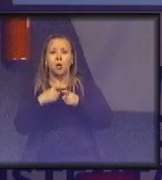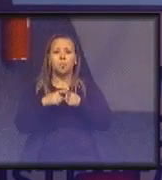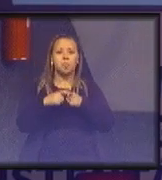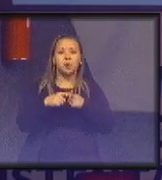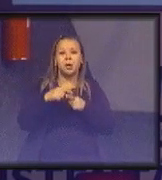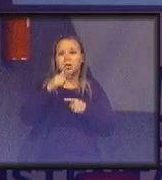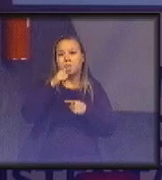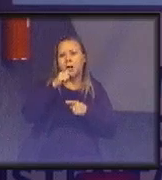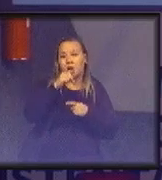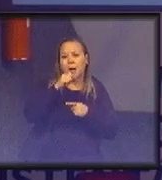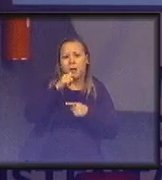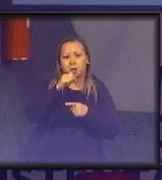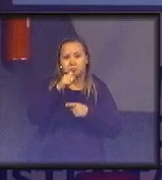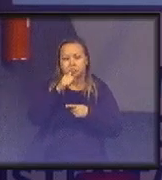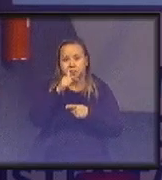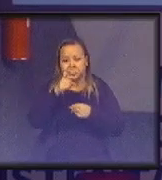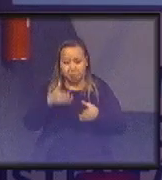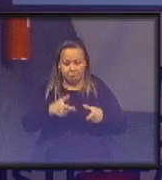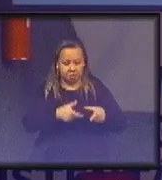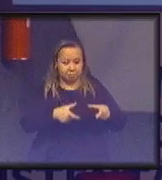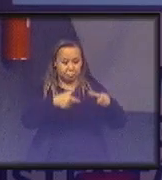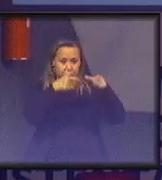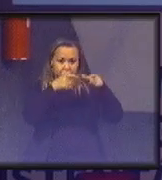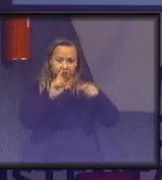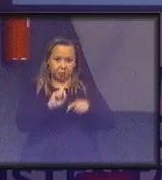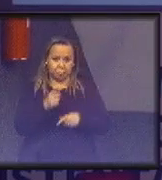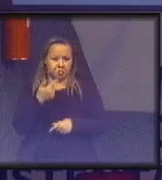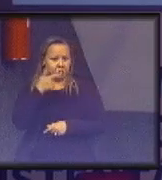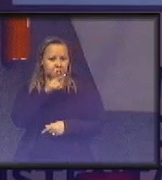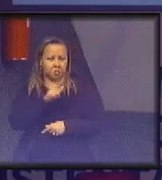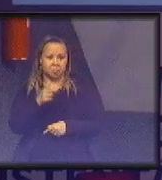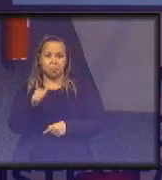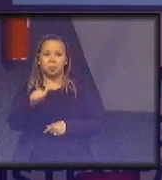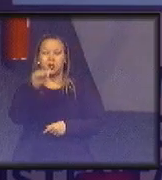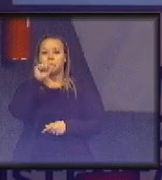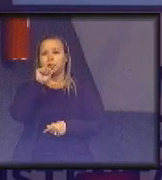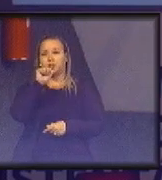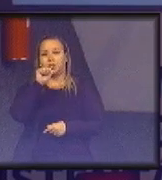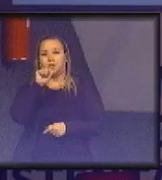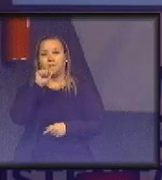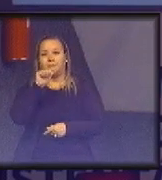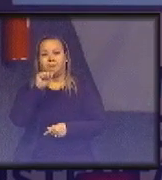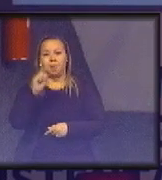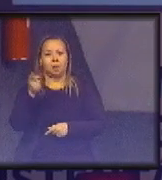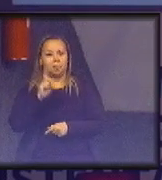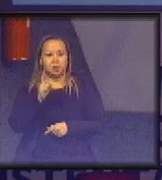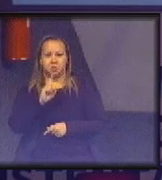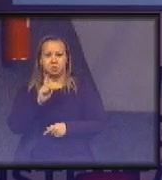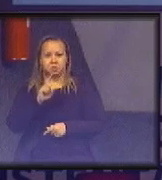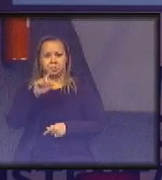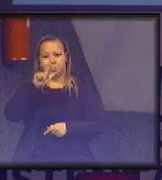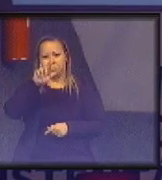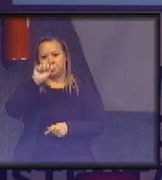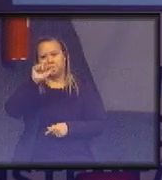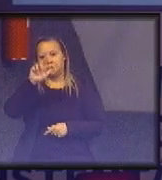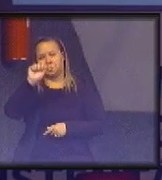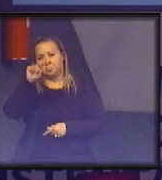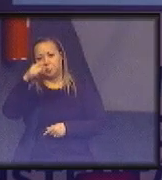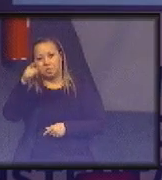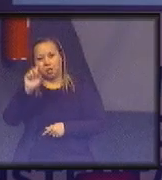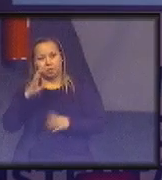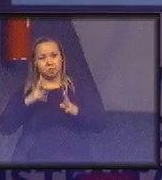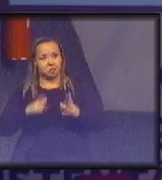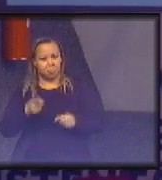é apropriada para consumo e por isso a gente não vai, não seria justo a gente considerar o galão de água. Mas a garrafinha